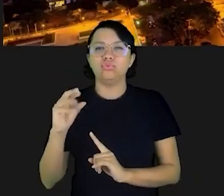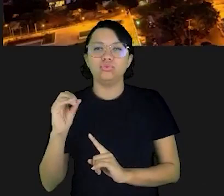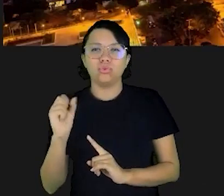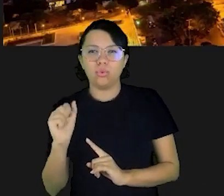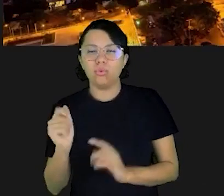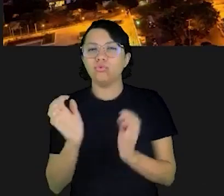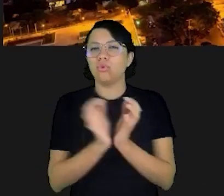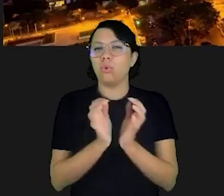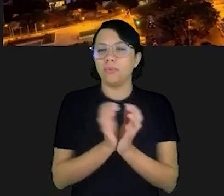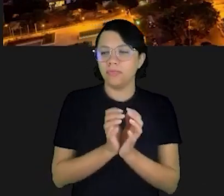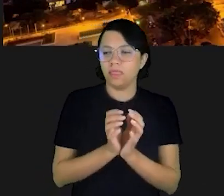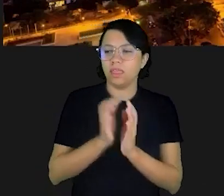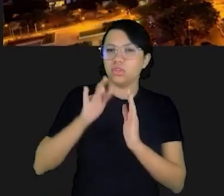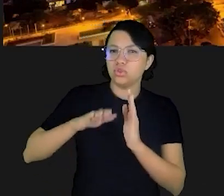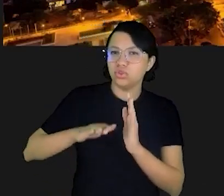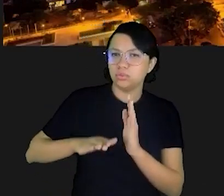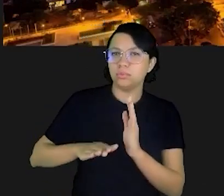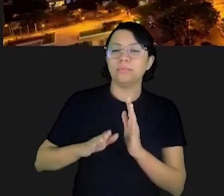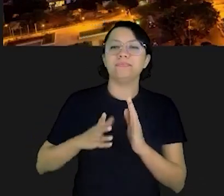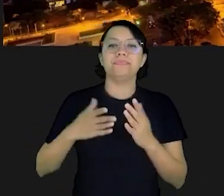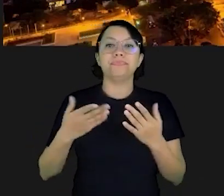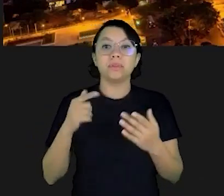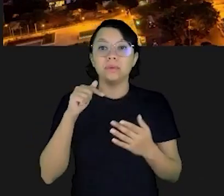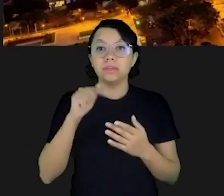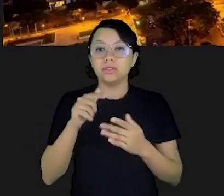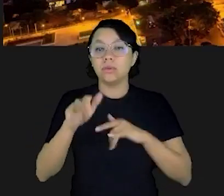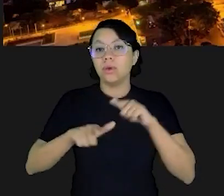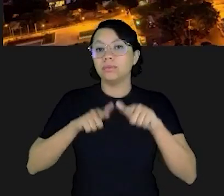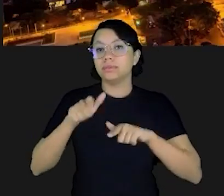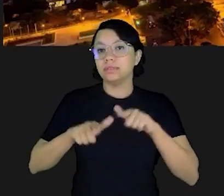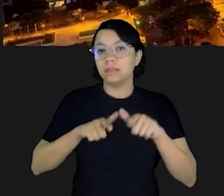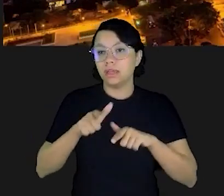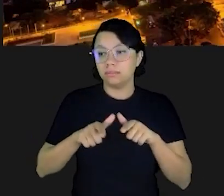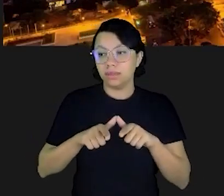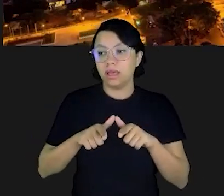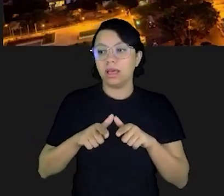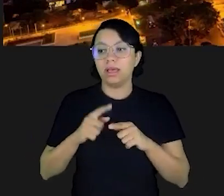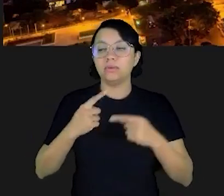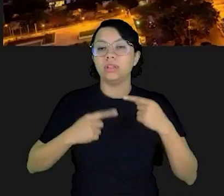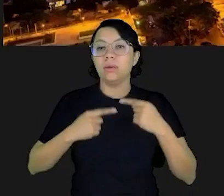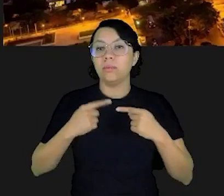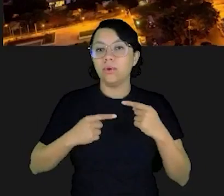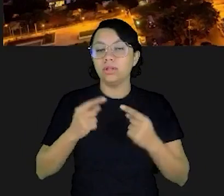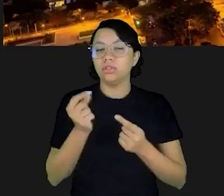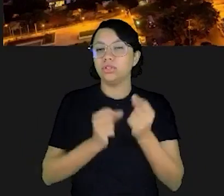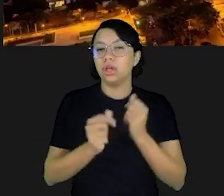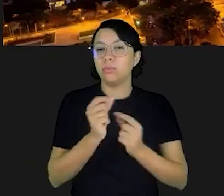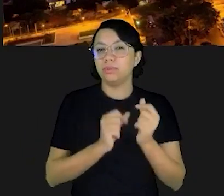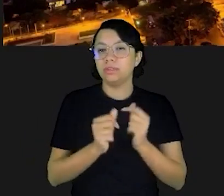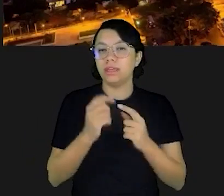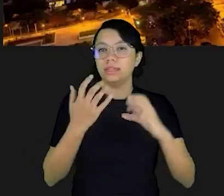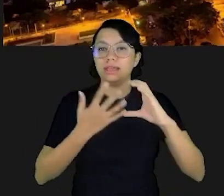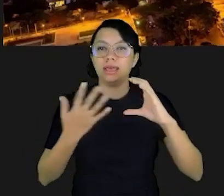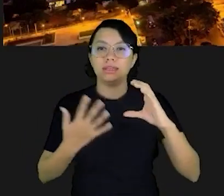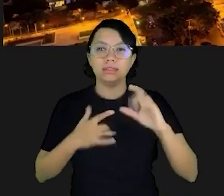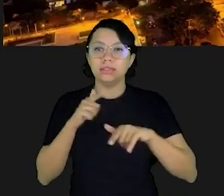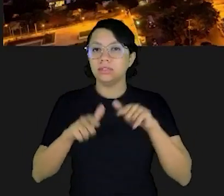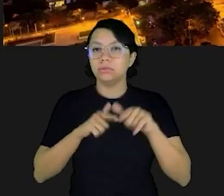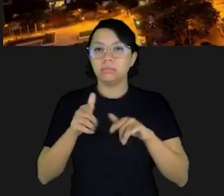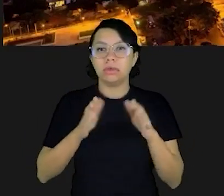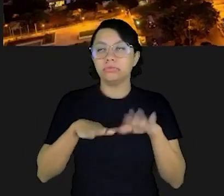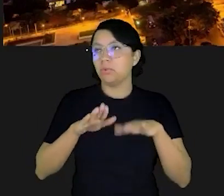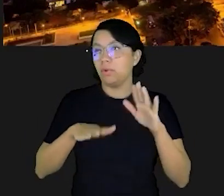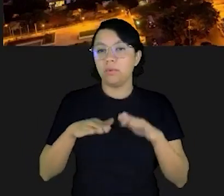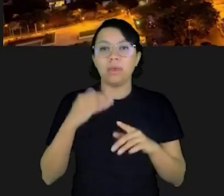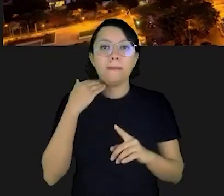Central se reúne e abaixa a taxa de juros. Esse é o exercício da política monetária que caracteriza o trabalho de qualquer